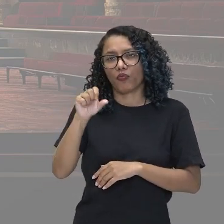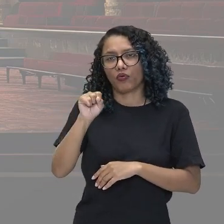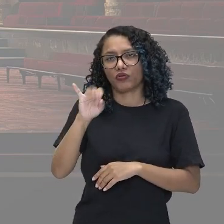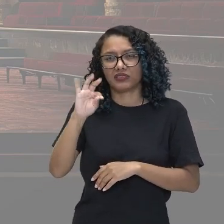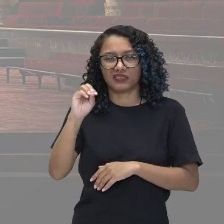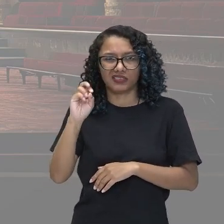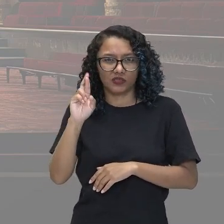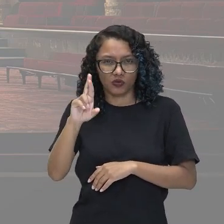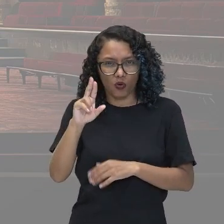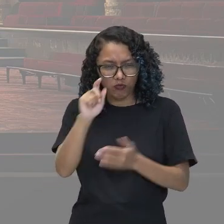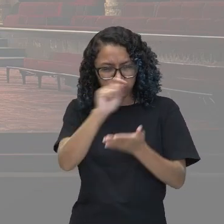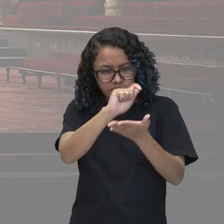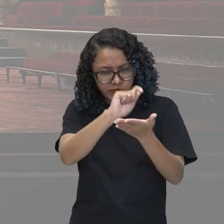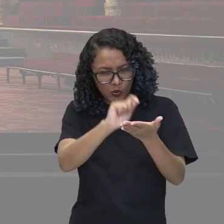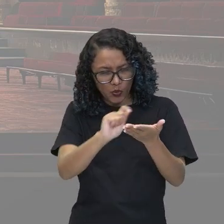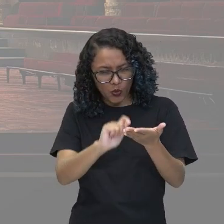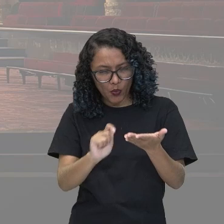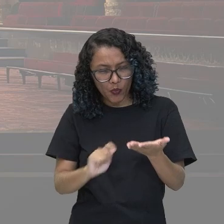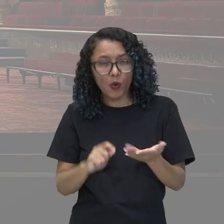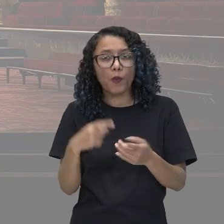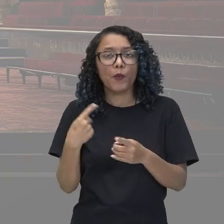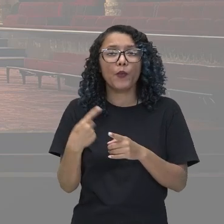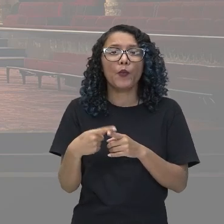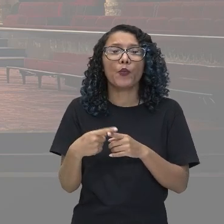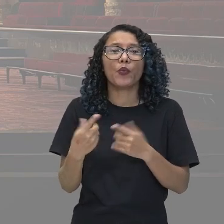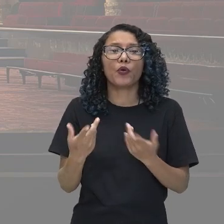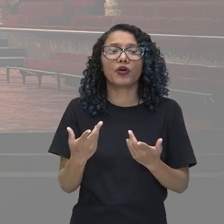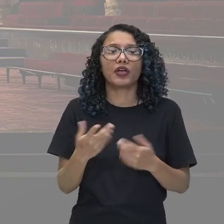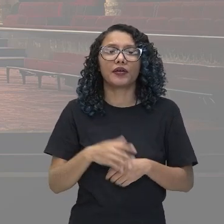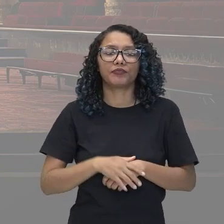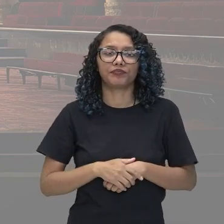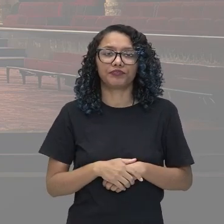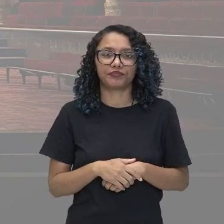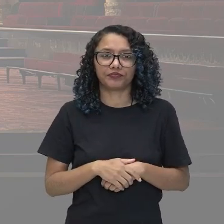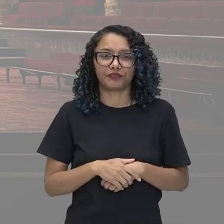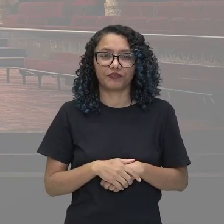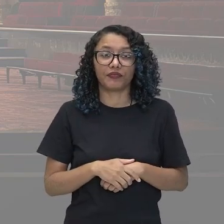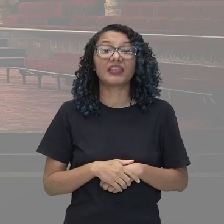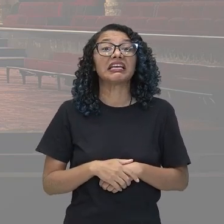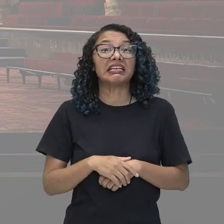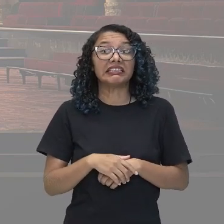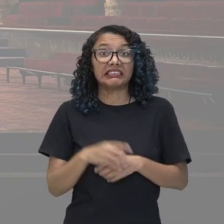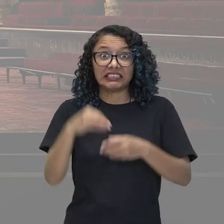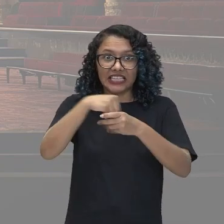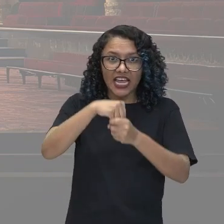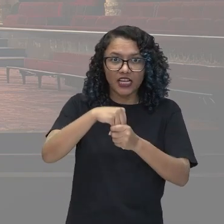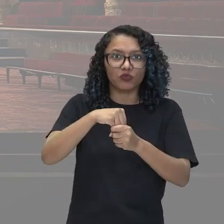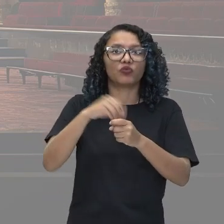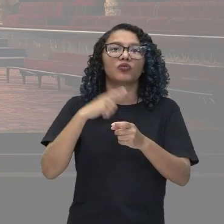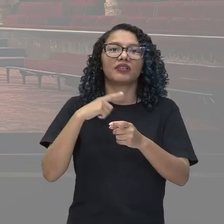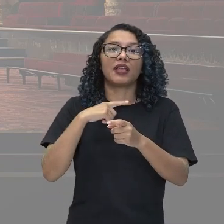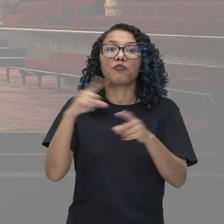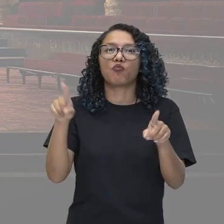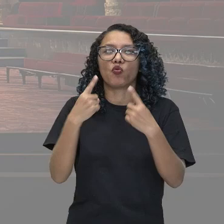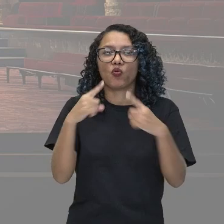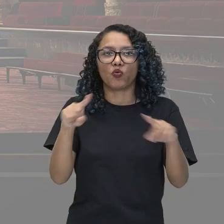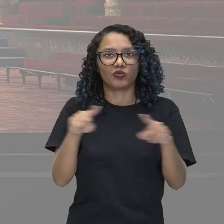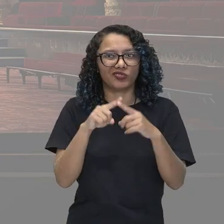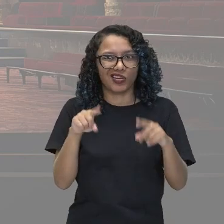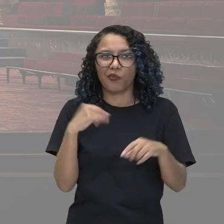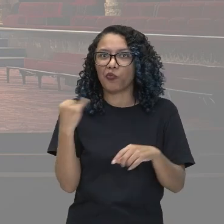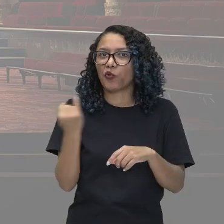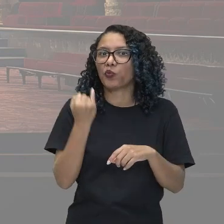também existe a música, é um dos principais elementos. Então, existe uma